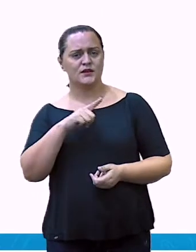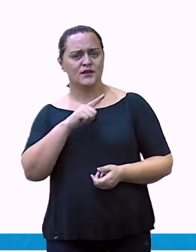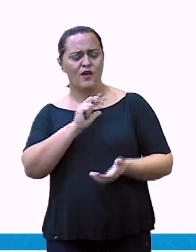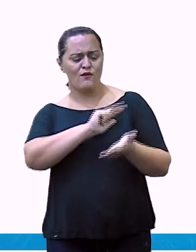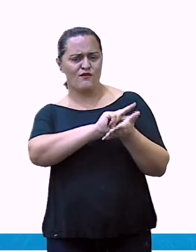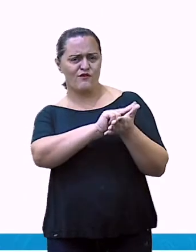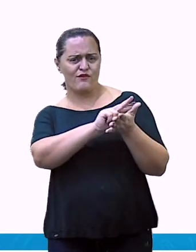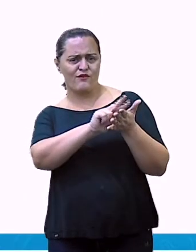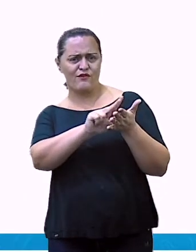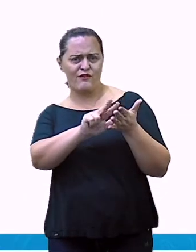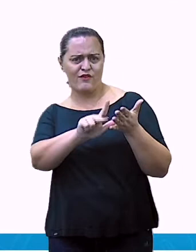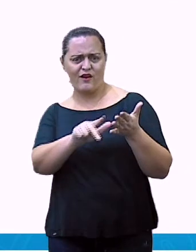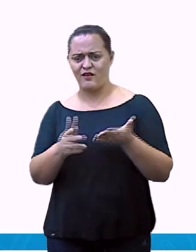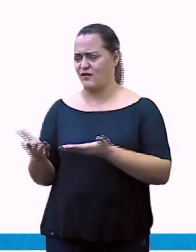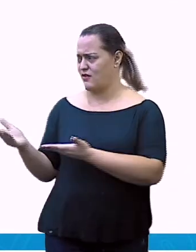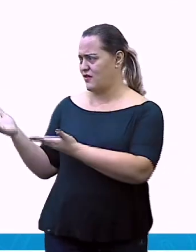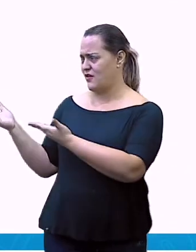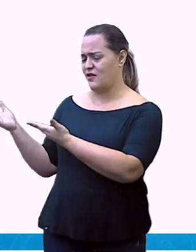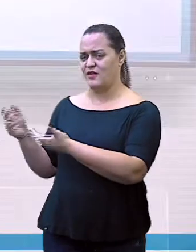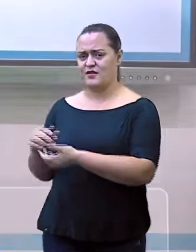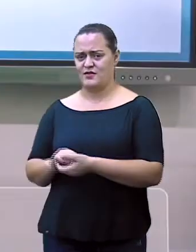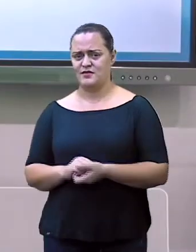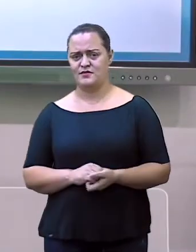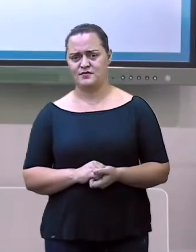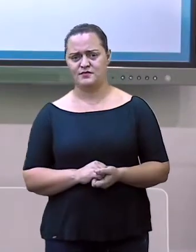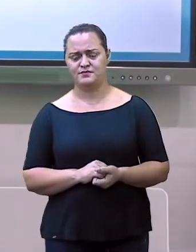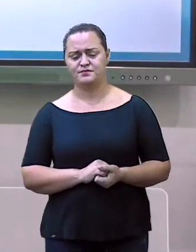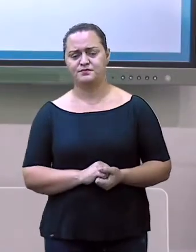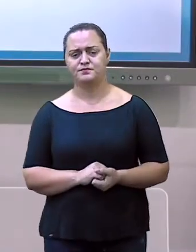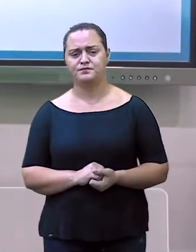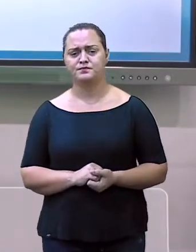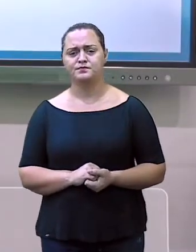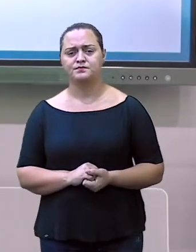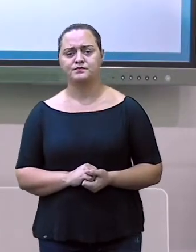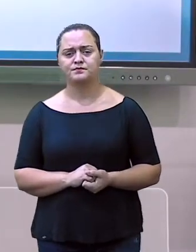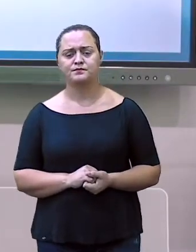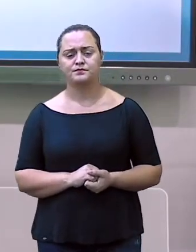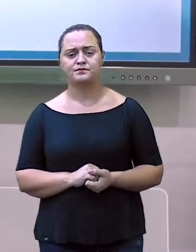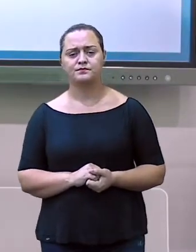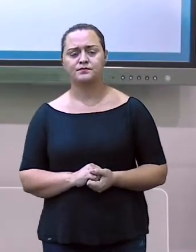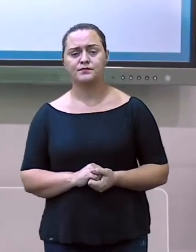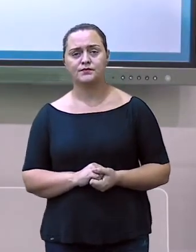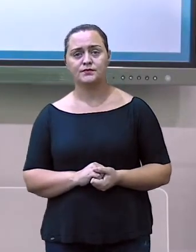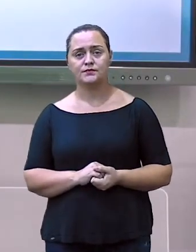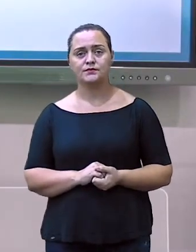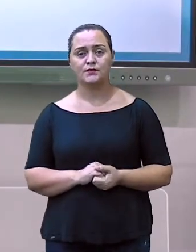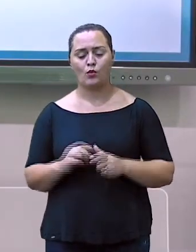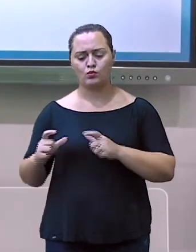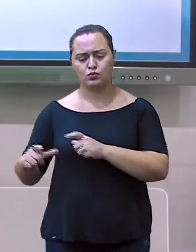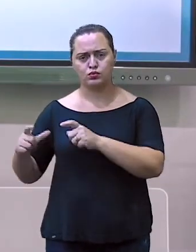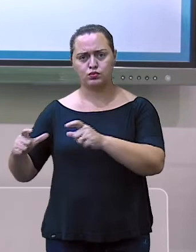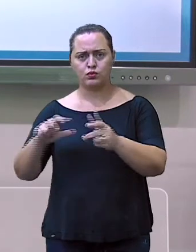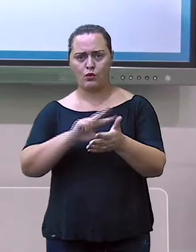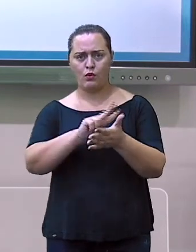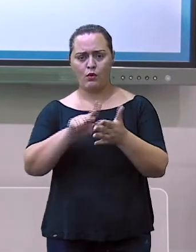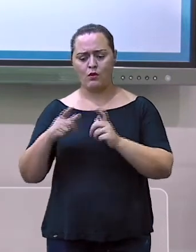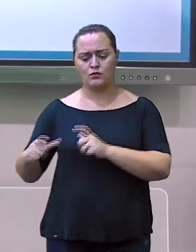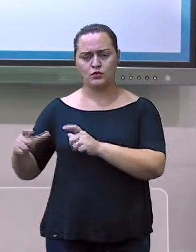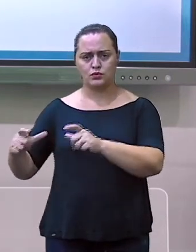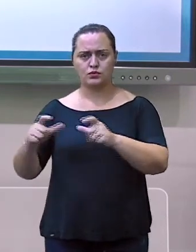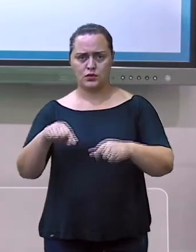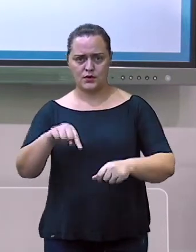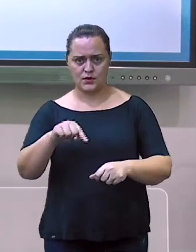residencial. Muito bacana essa imagem. Vários locais na nossa cidade têm os